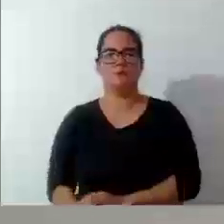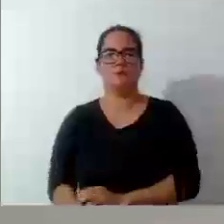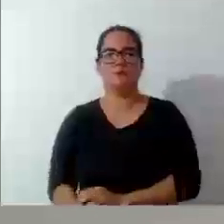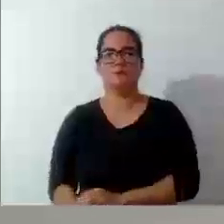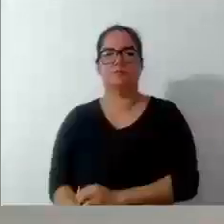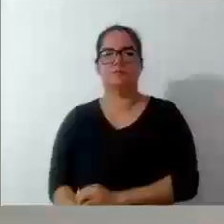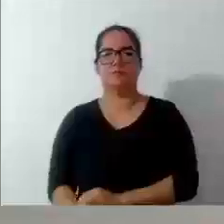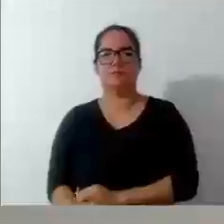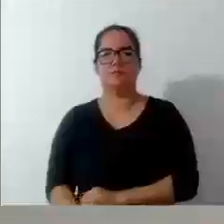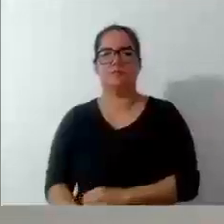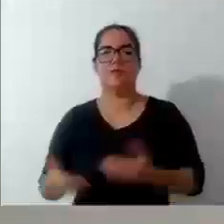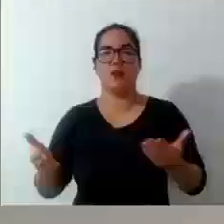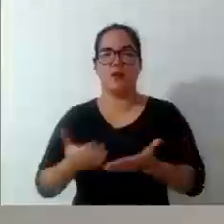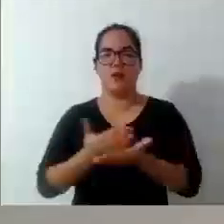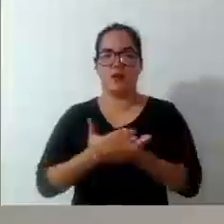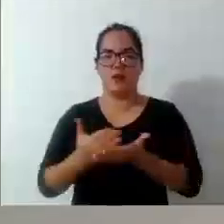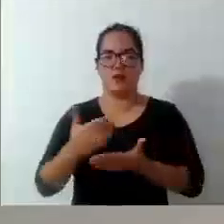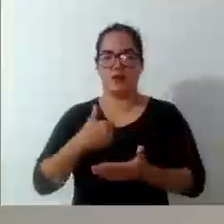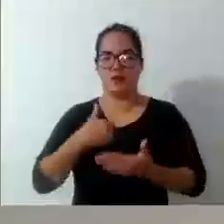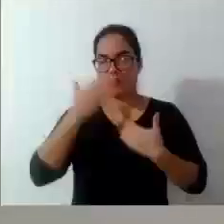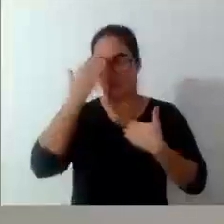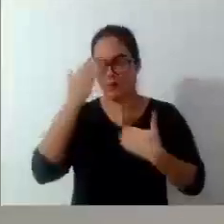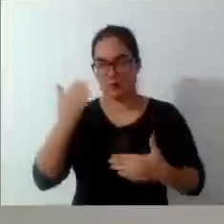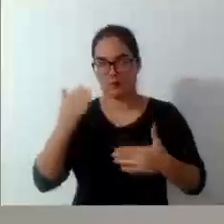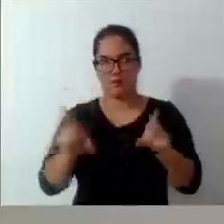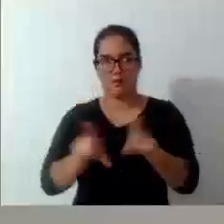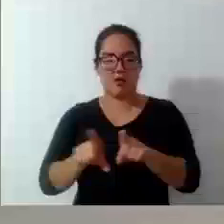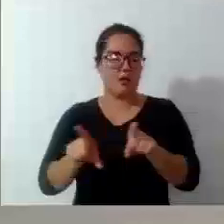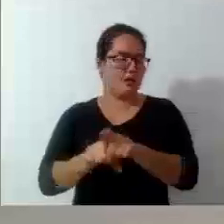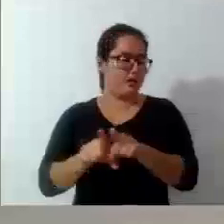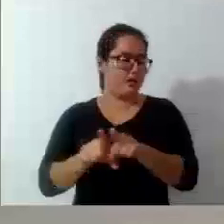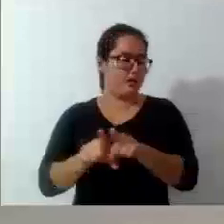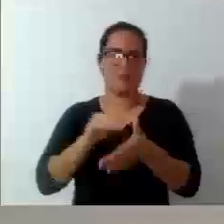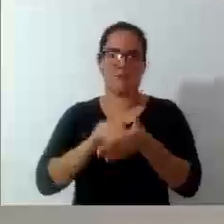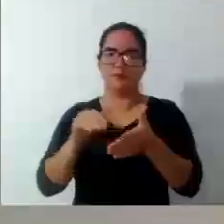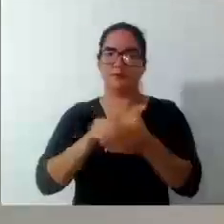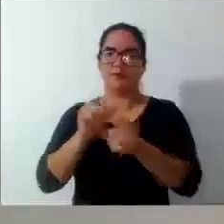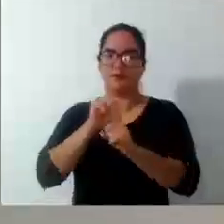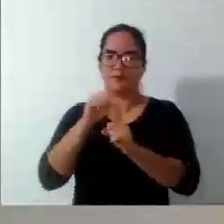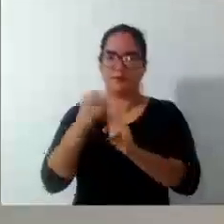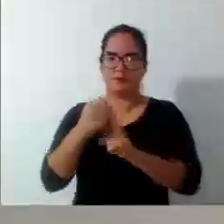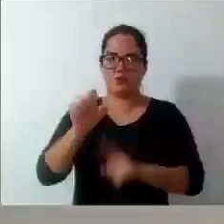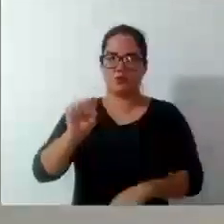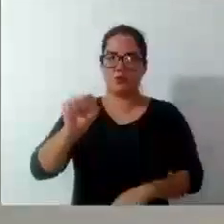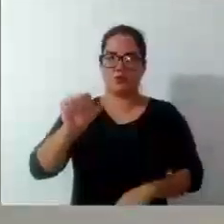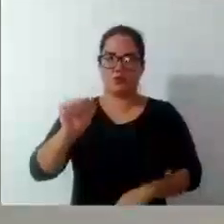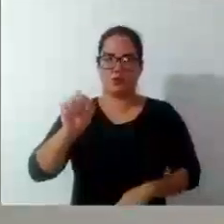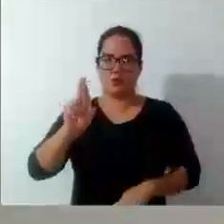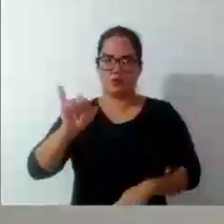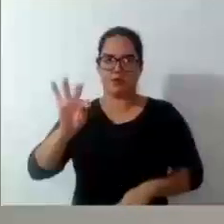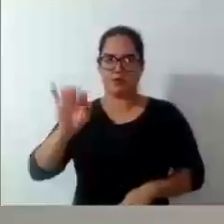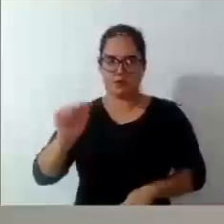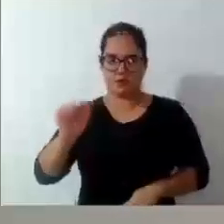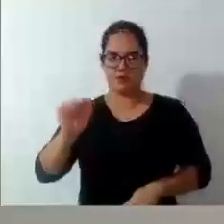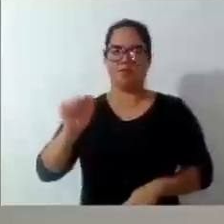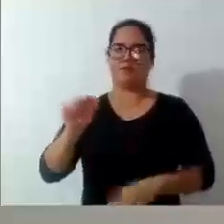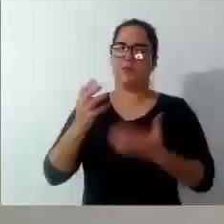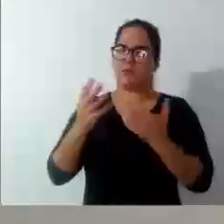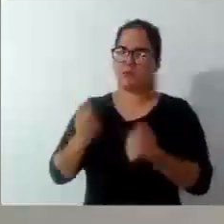Eu quero começar agradecendo também a nossa secretária de Assistência Social, a Sarita, qual prontamente me atendeu,